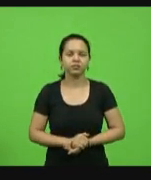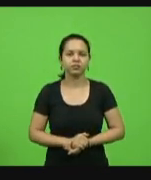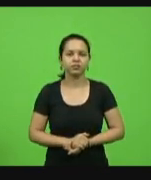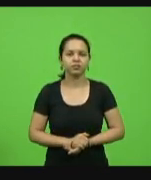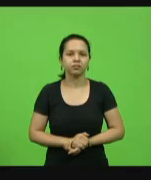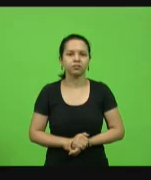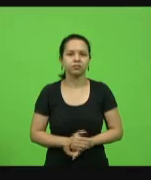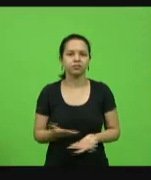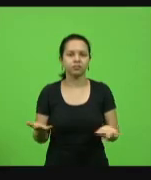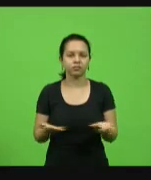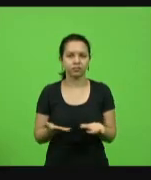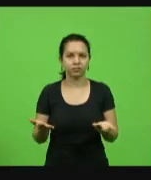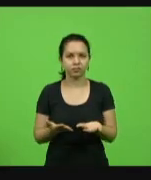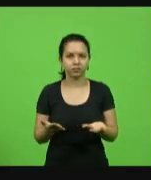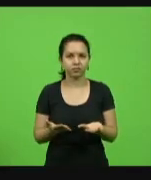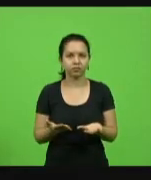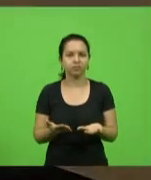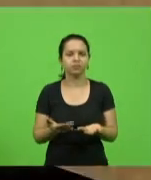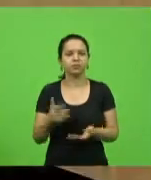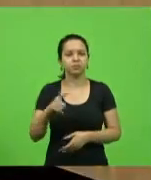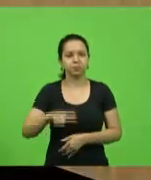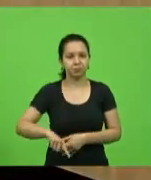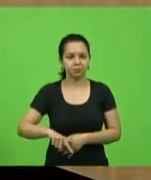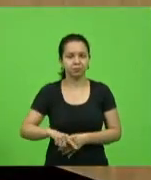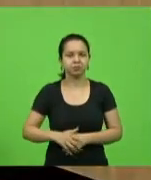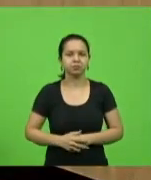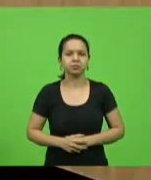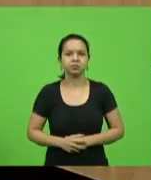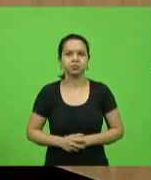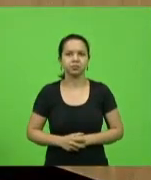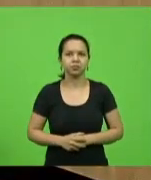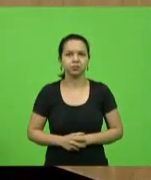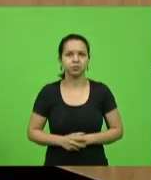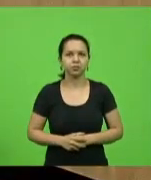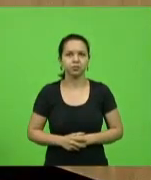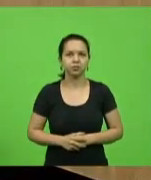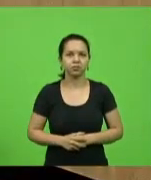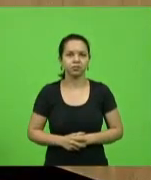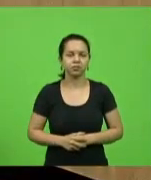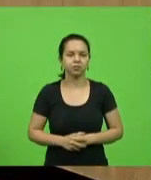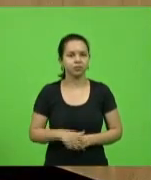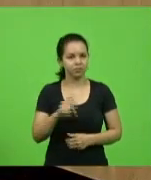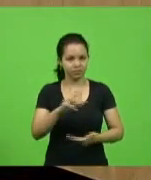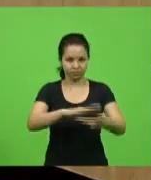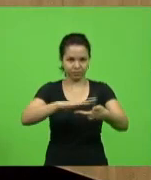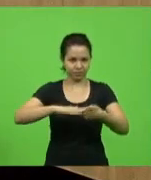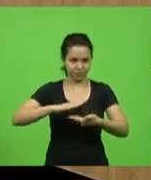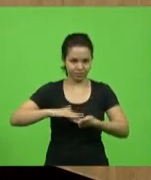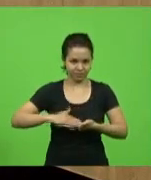da repescagem. Elogio que é bom de vossa excelência nada, não é?